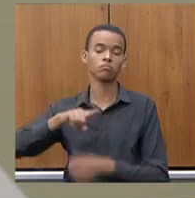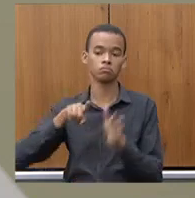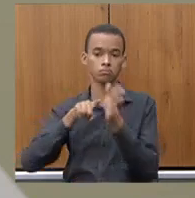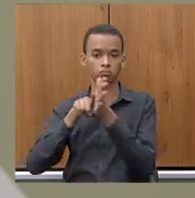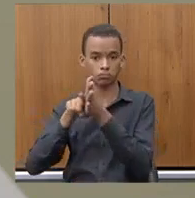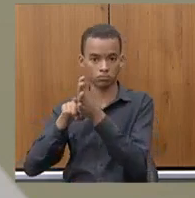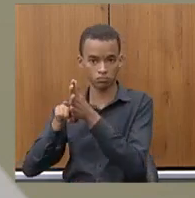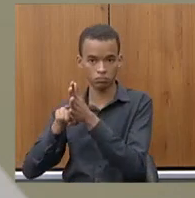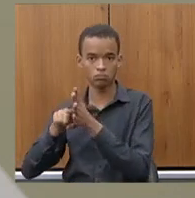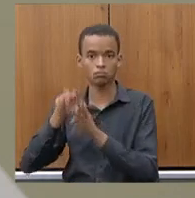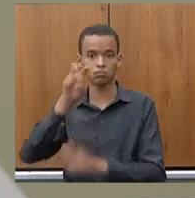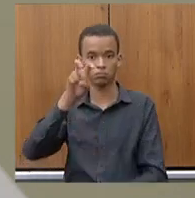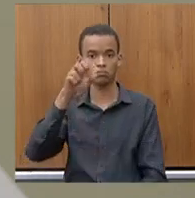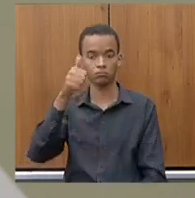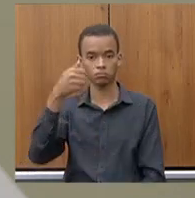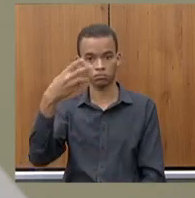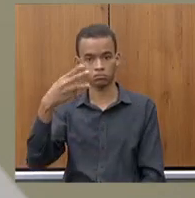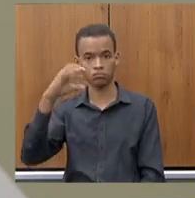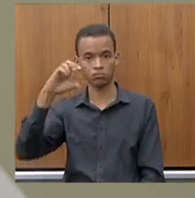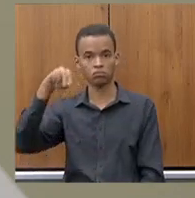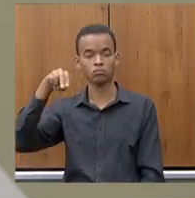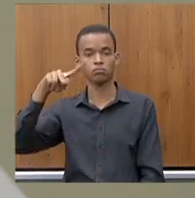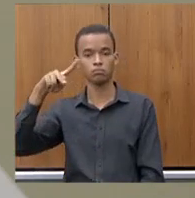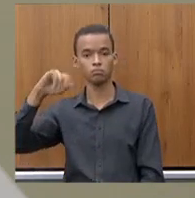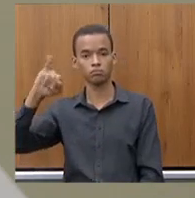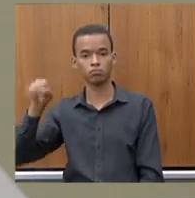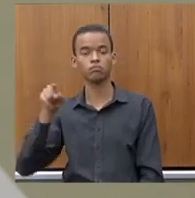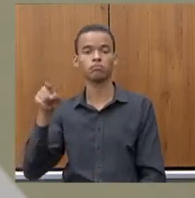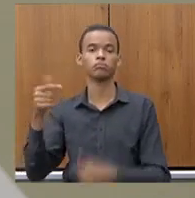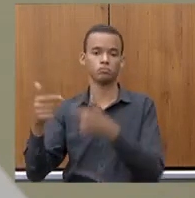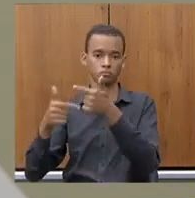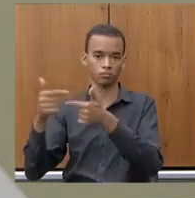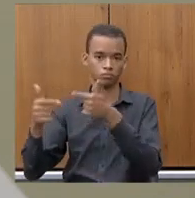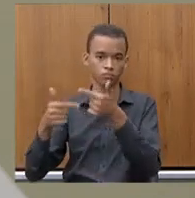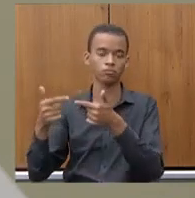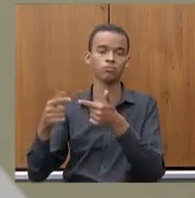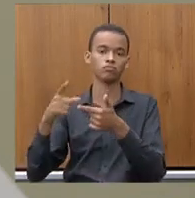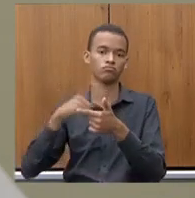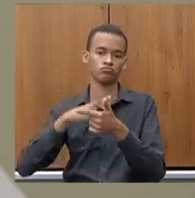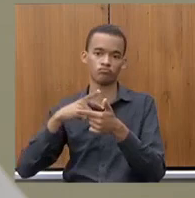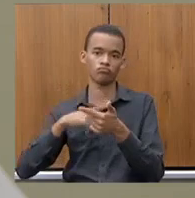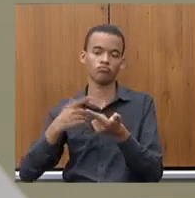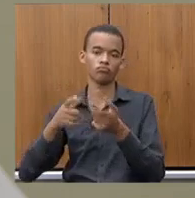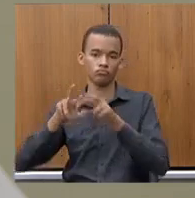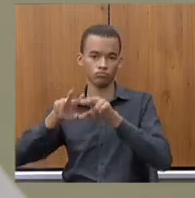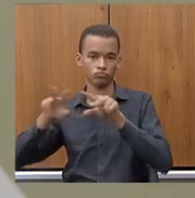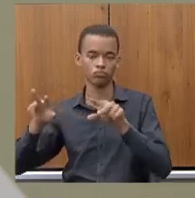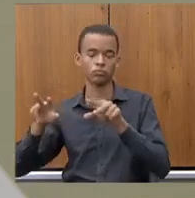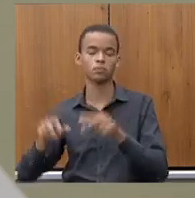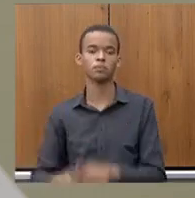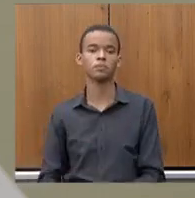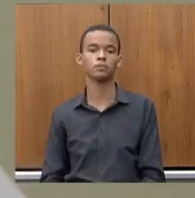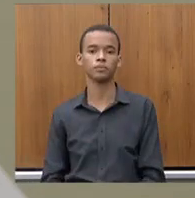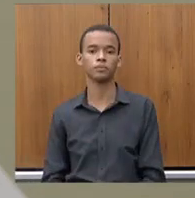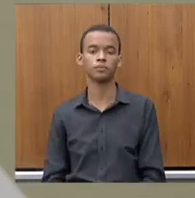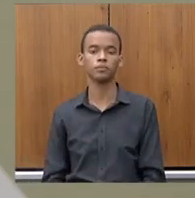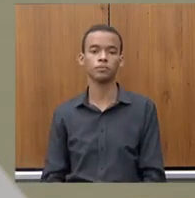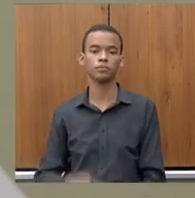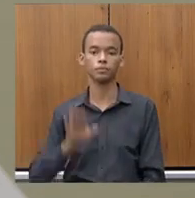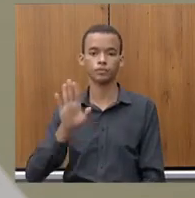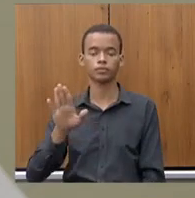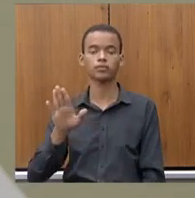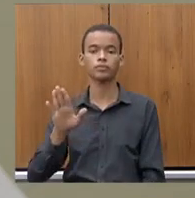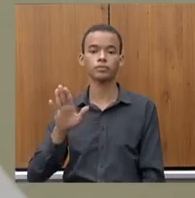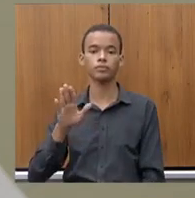participações por meio de fundos dentre outras formas de equity e durante